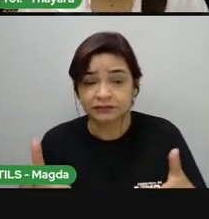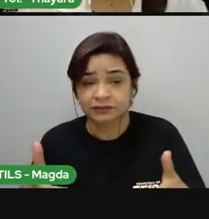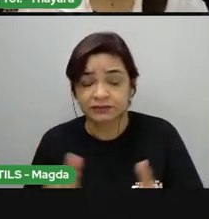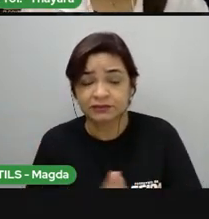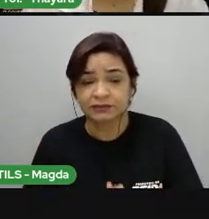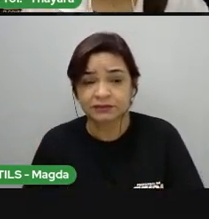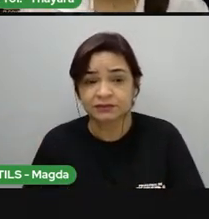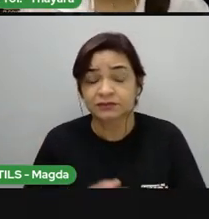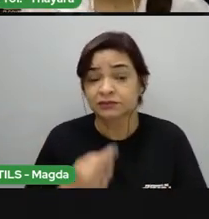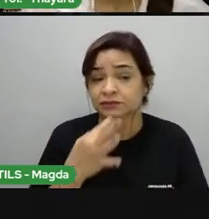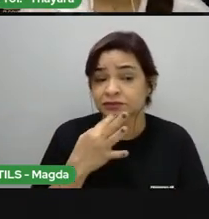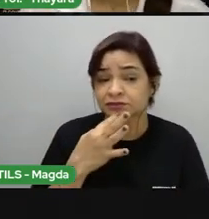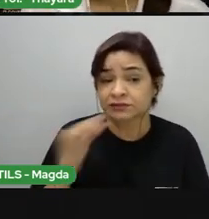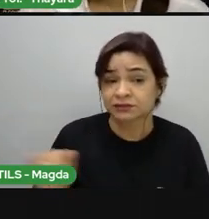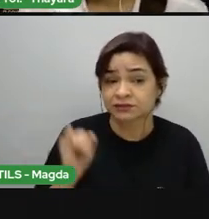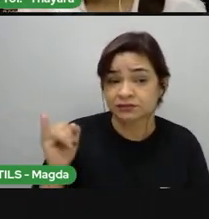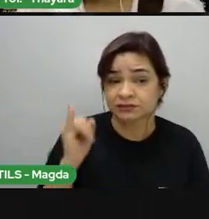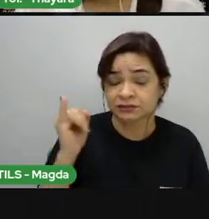que são muito importantes.